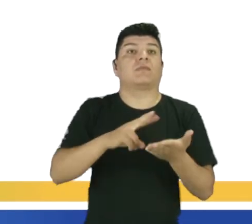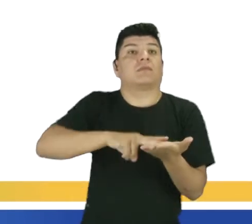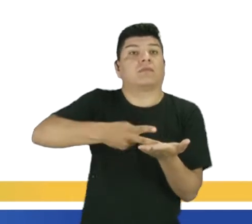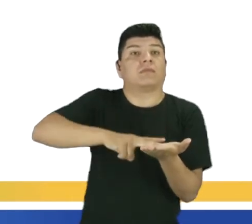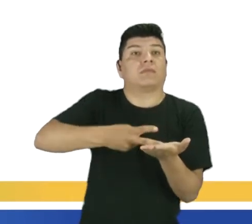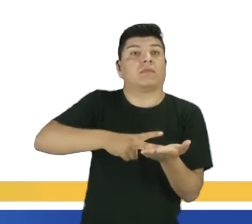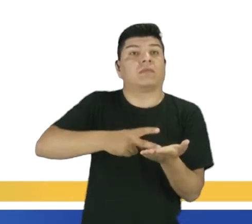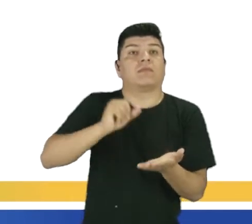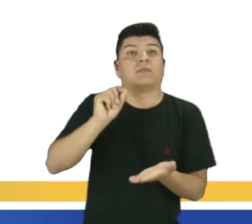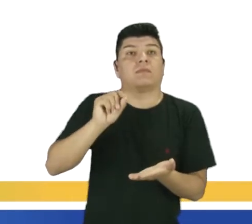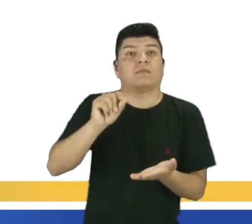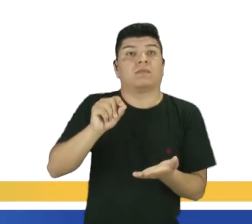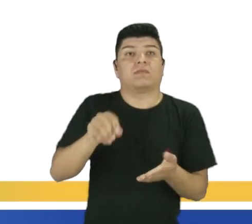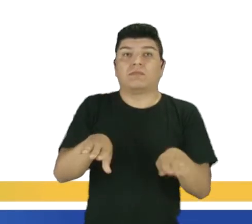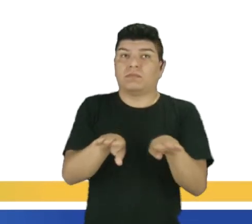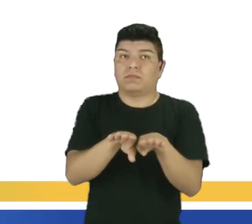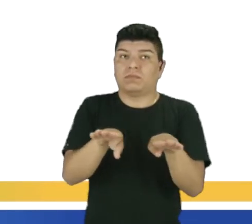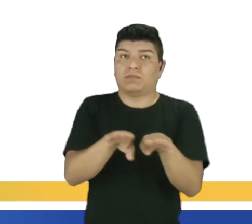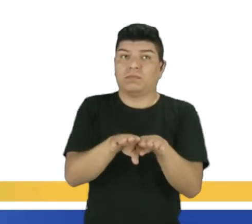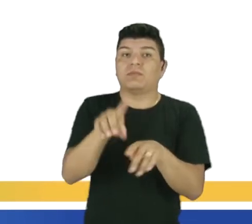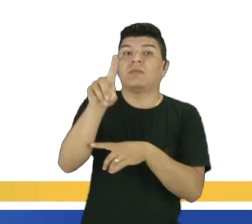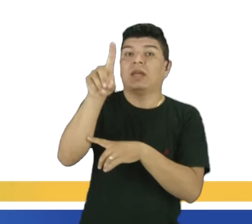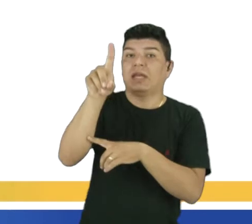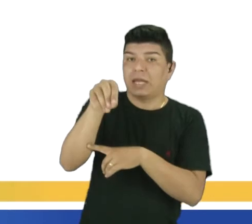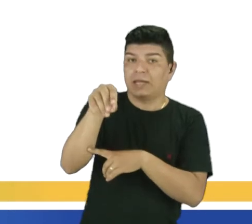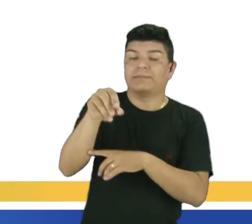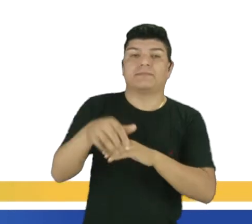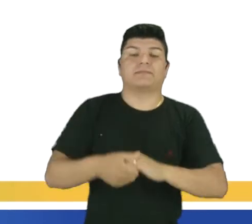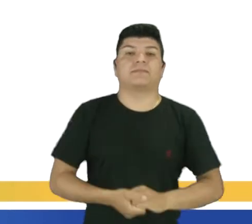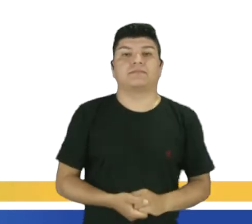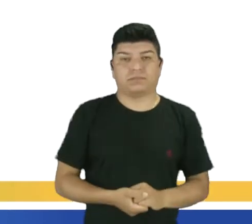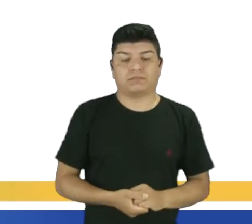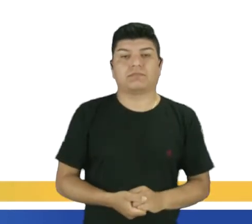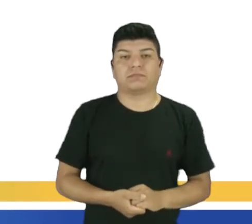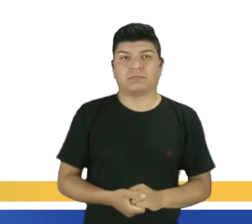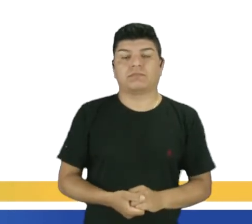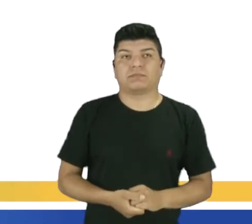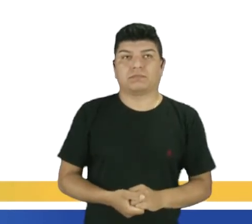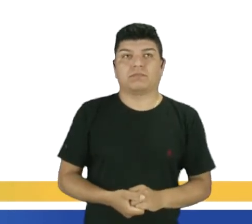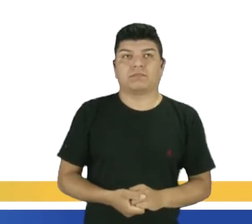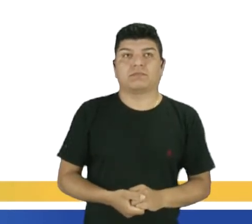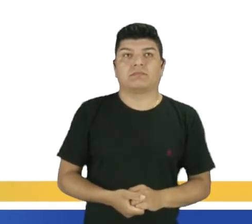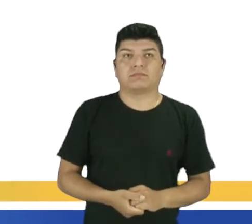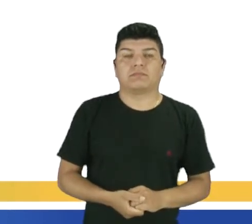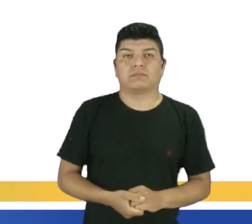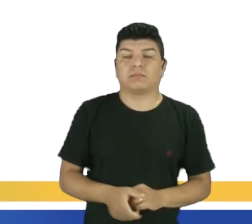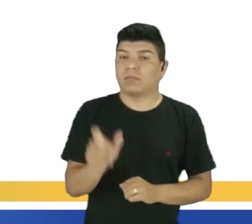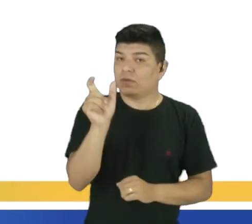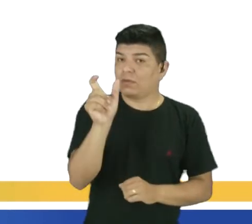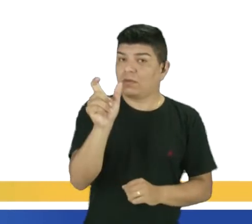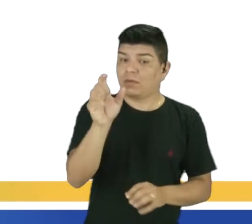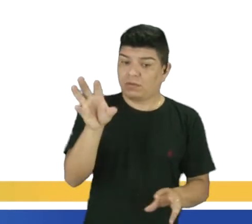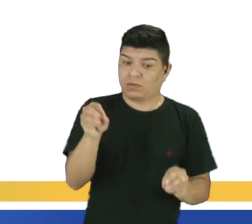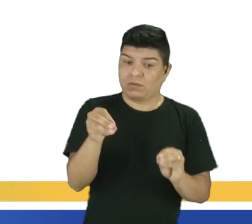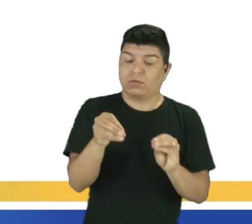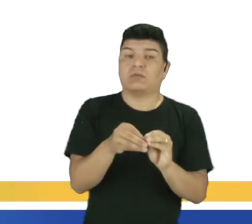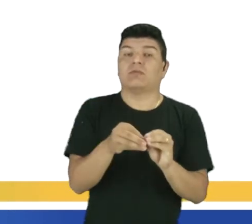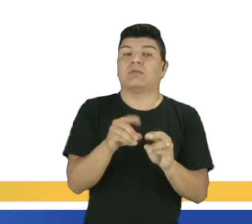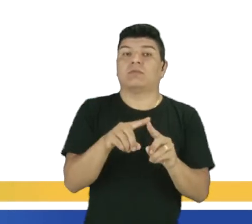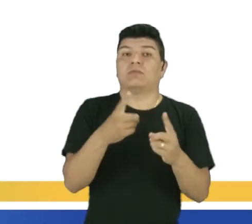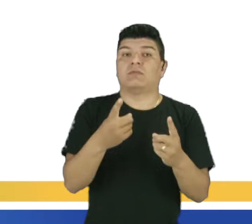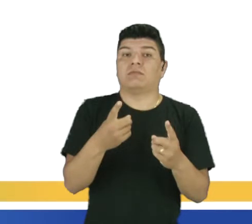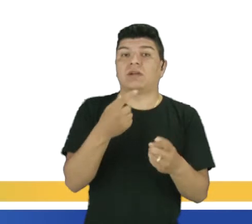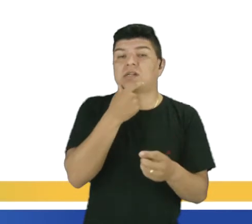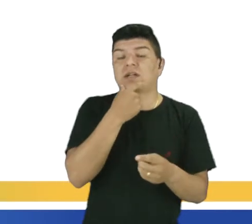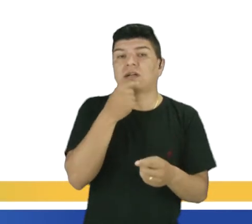e também. Fica dessa forma. A gente não vai traduzir palavras separadas em português. Ficam juntas, mas em inglês são usados